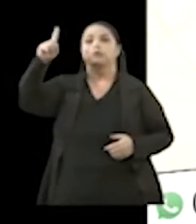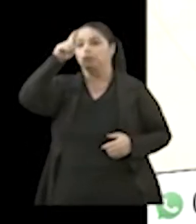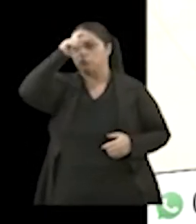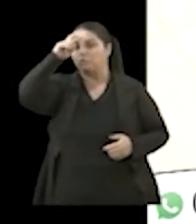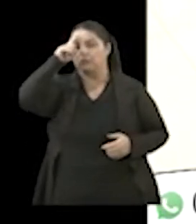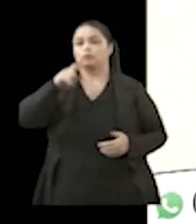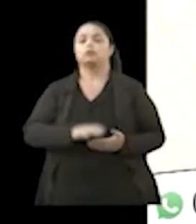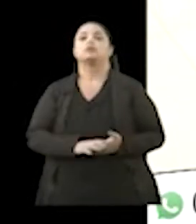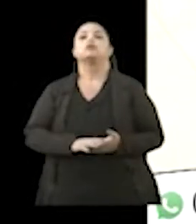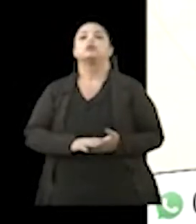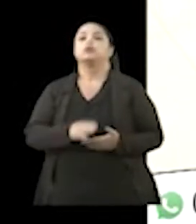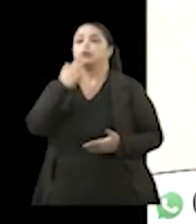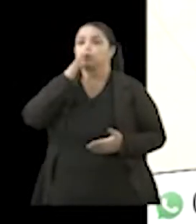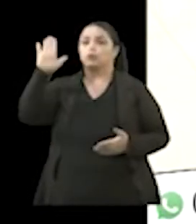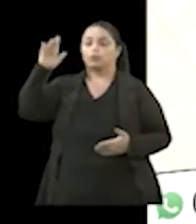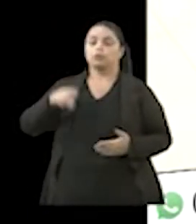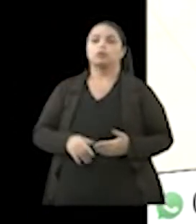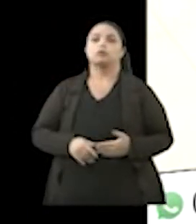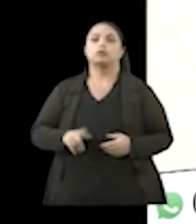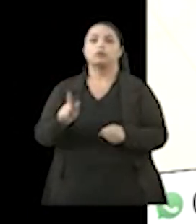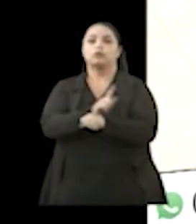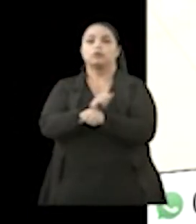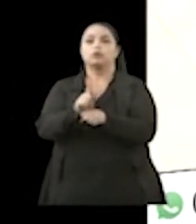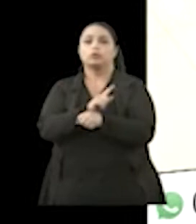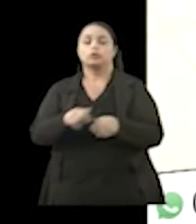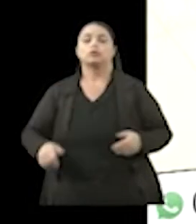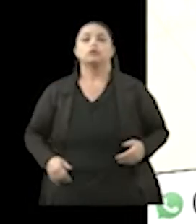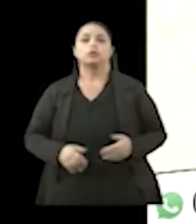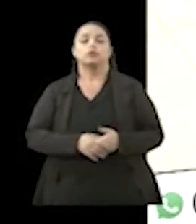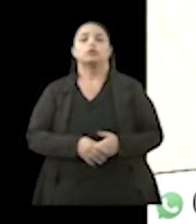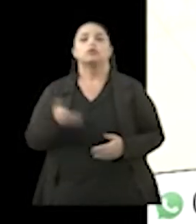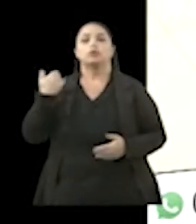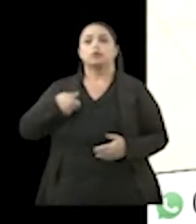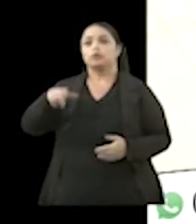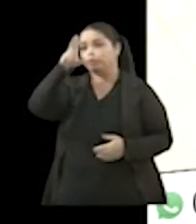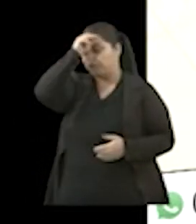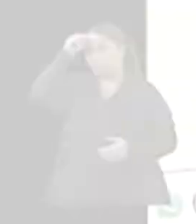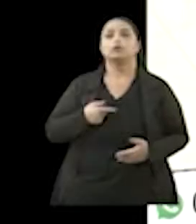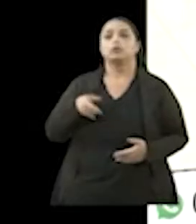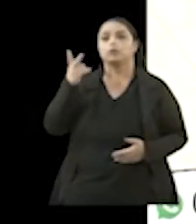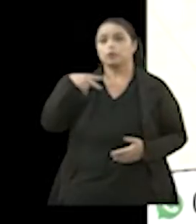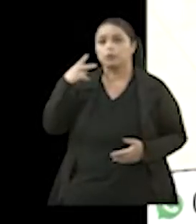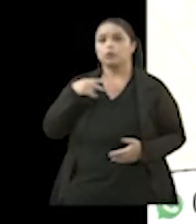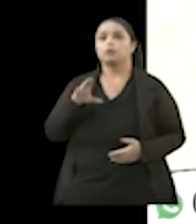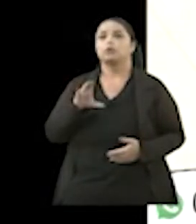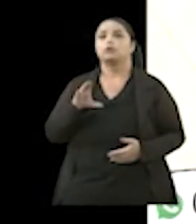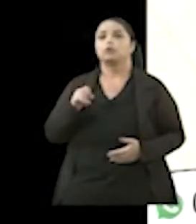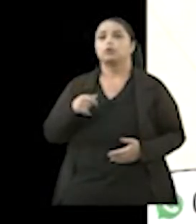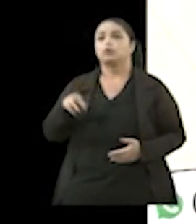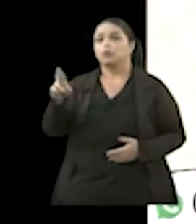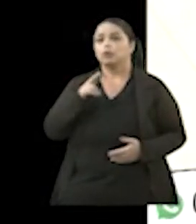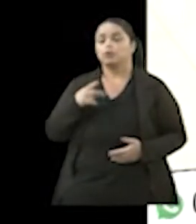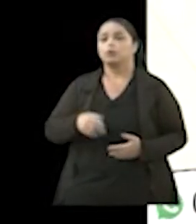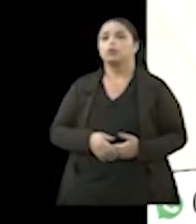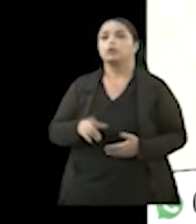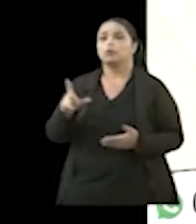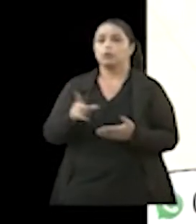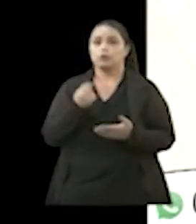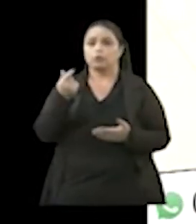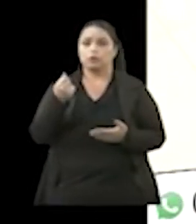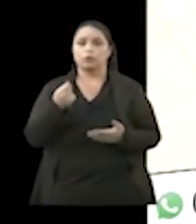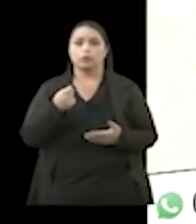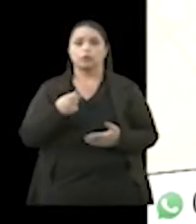divulgado na campanha do prefeito José Saldi. Já falei com ele sobre isso. Eles responderam que foi gasto com